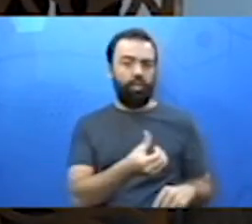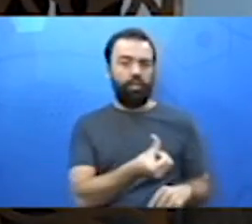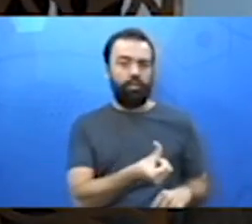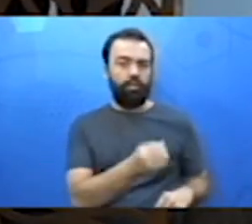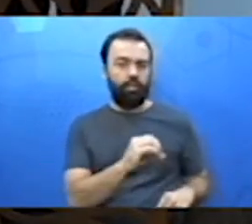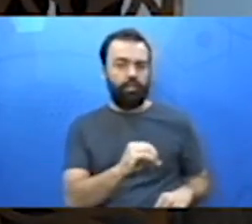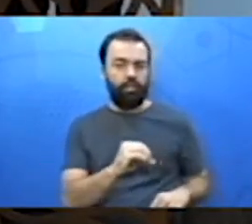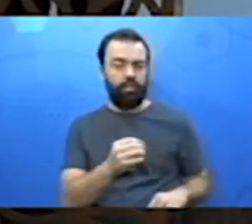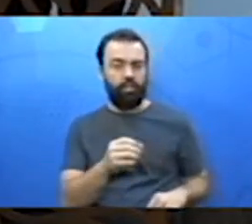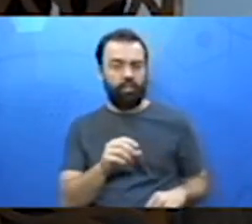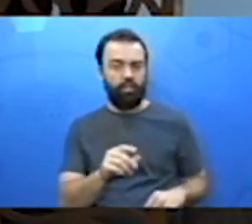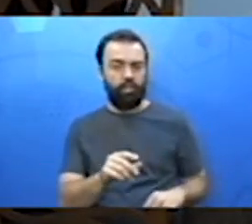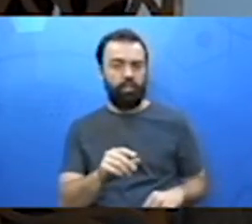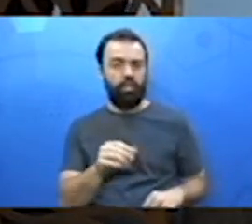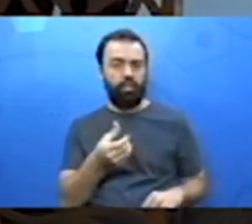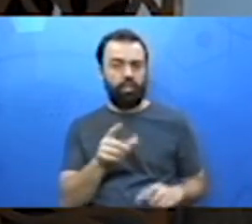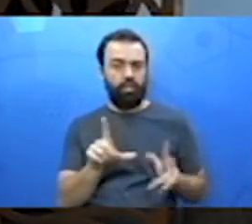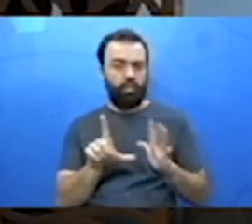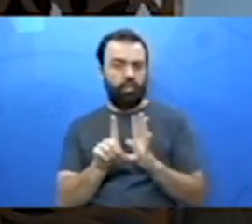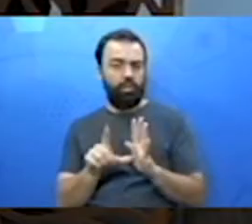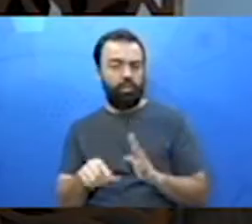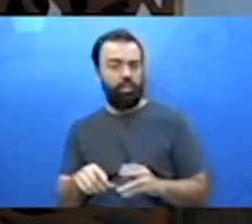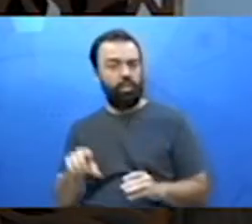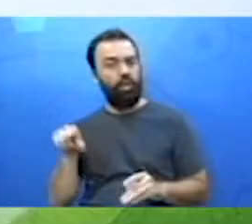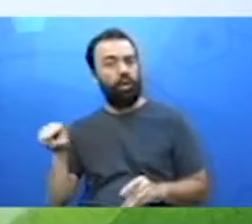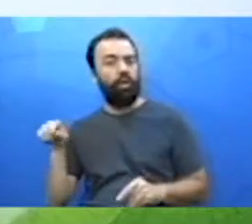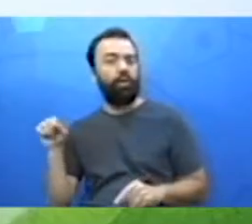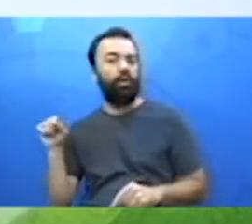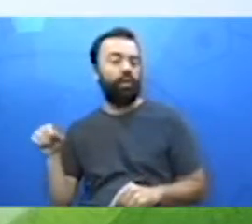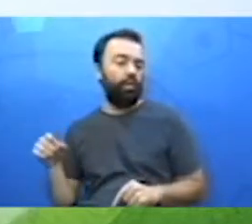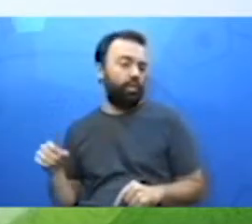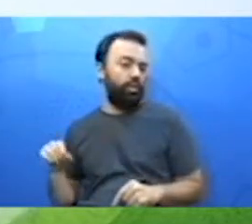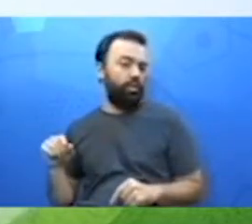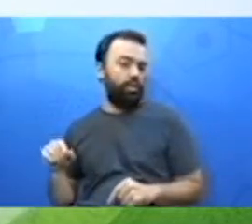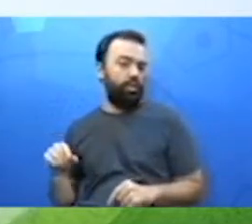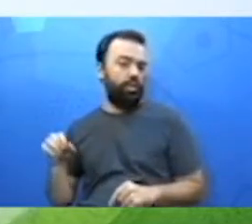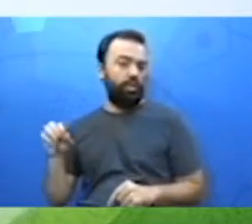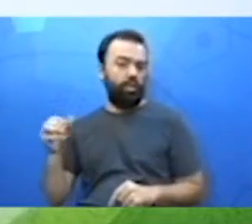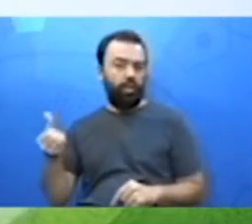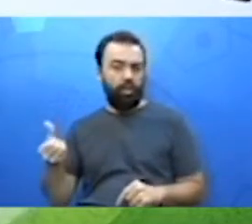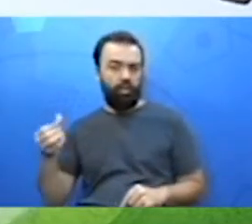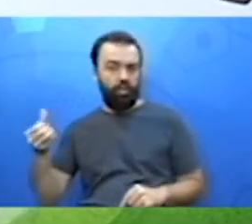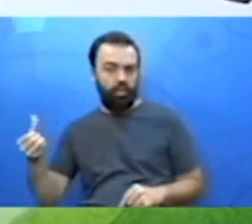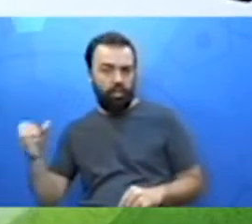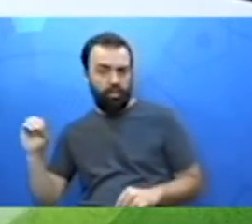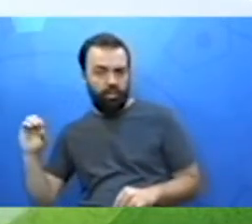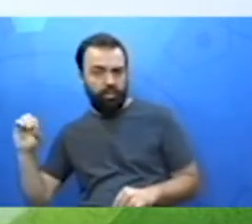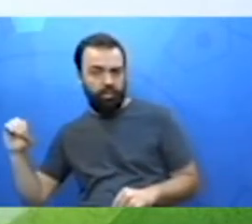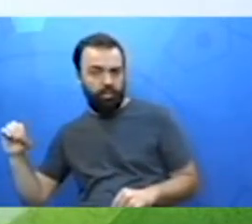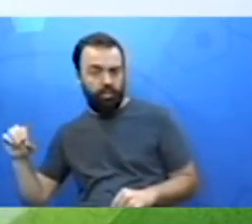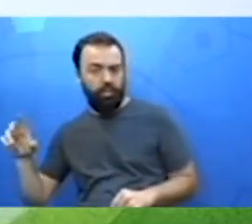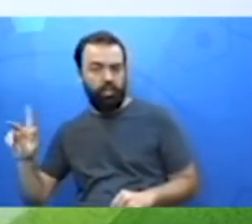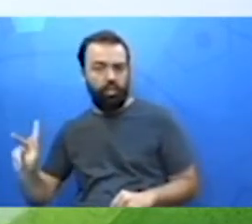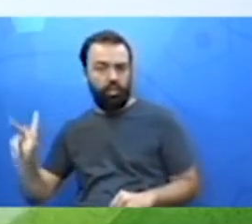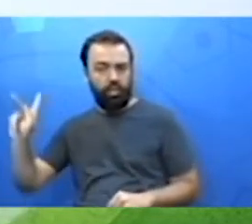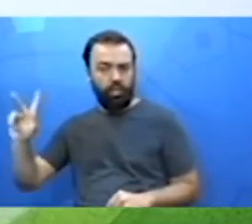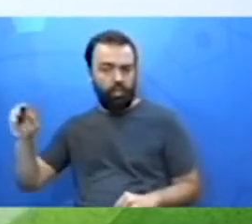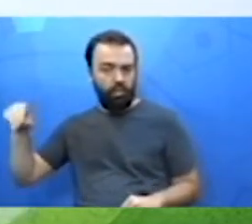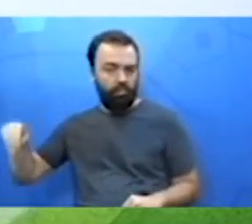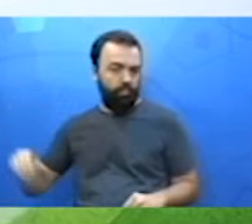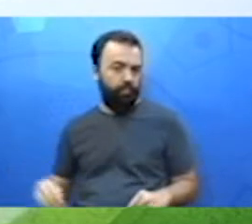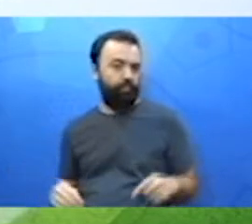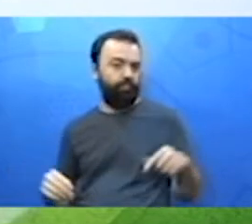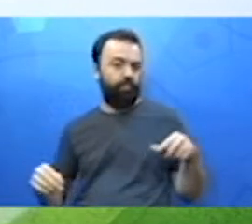quilômetros. Se a gente continuar dobrando, olha lá, 120, né?